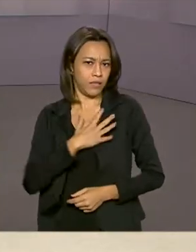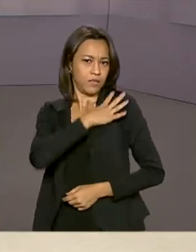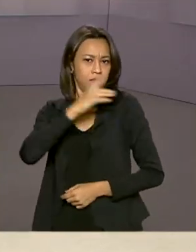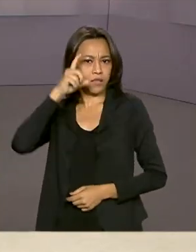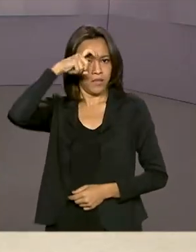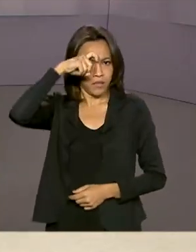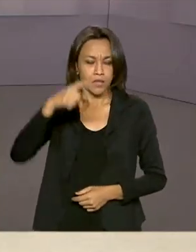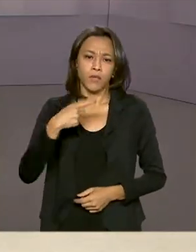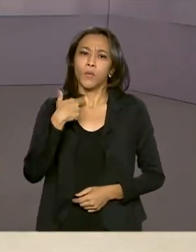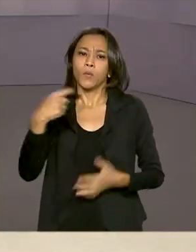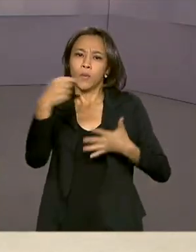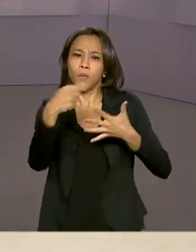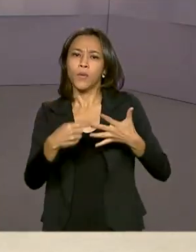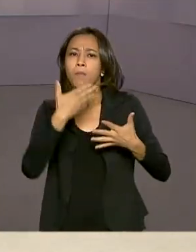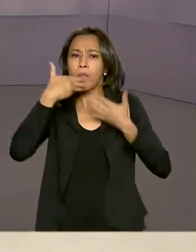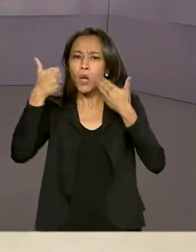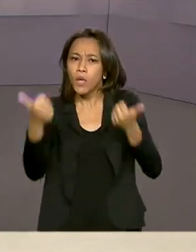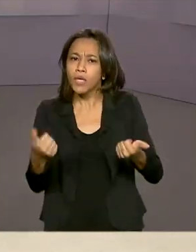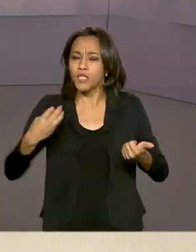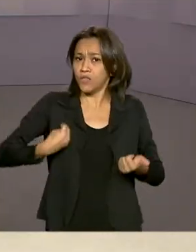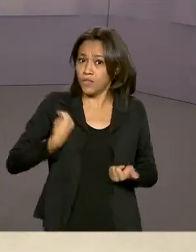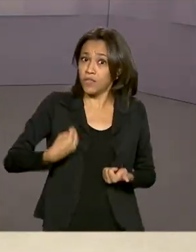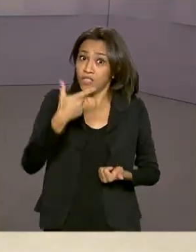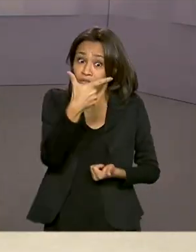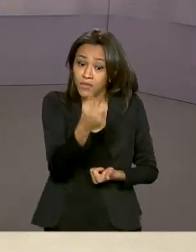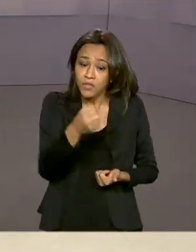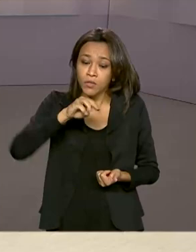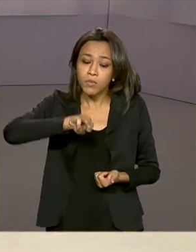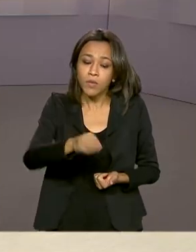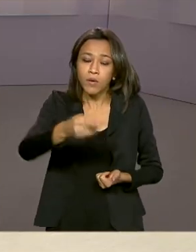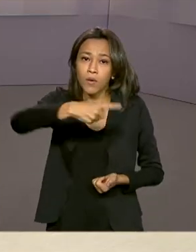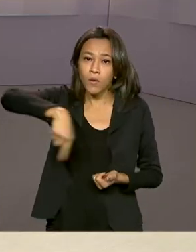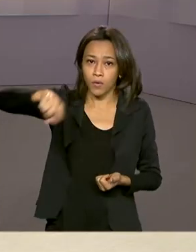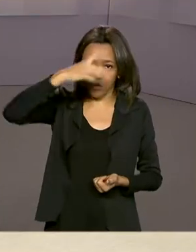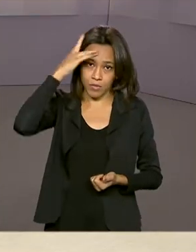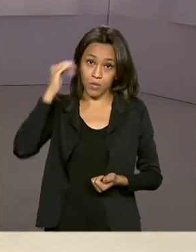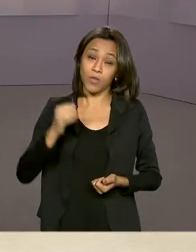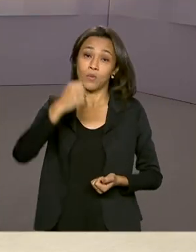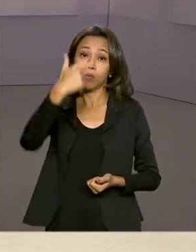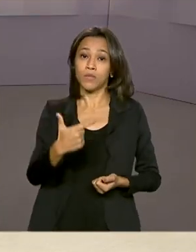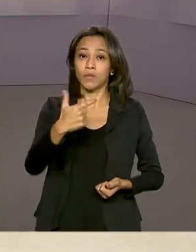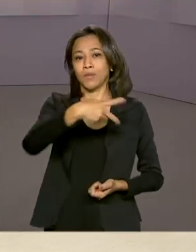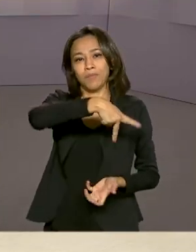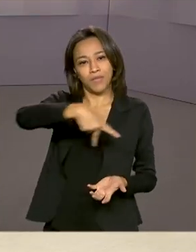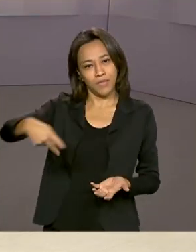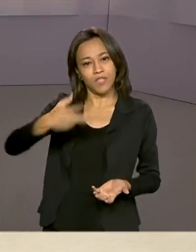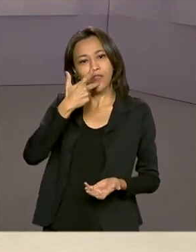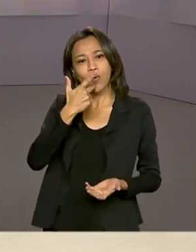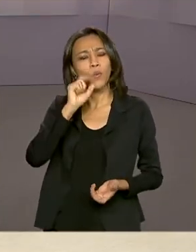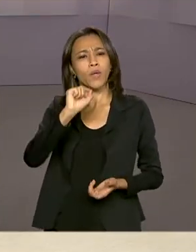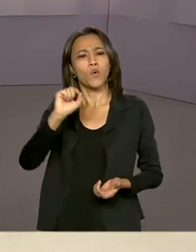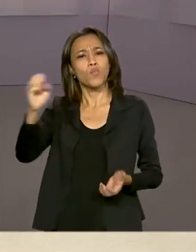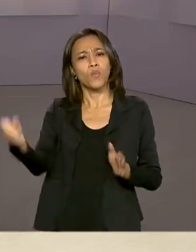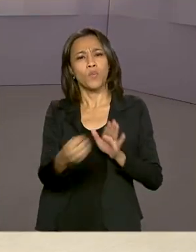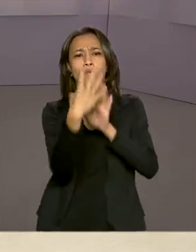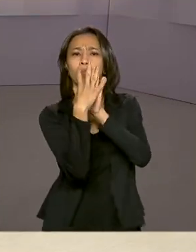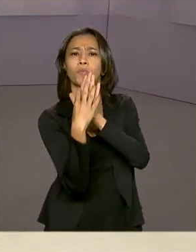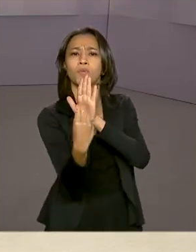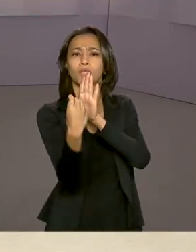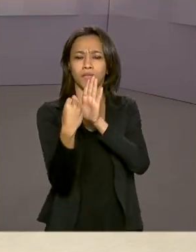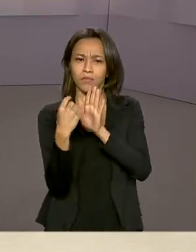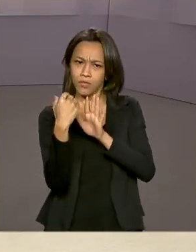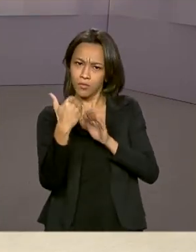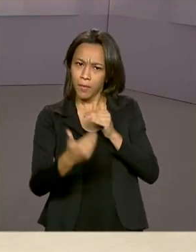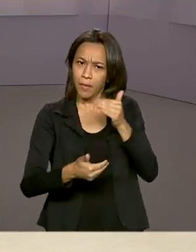condições de vida dos mais de 20 milhões de habitantes da região. Mourão voltou a defender um novo modelo de desenvolvimento para a Amazônia,